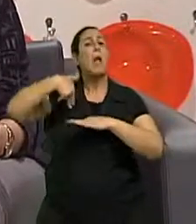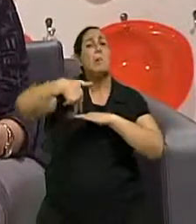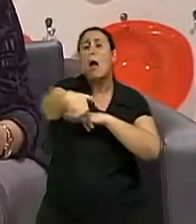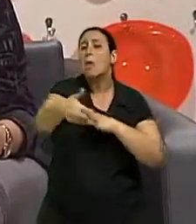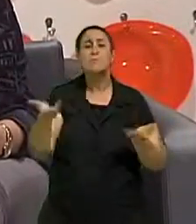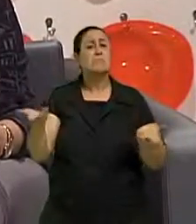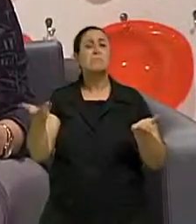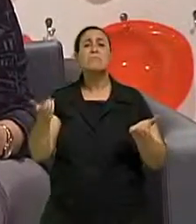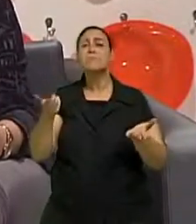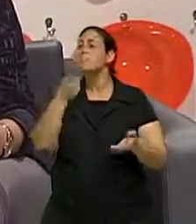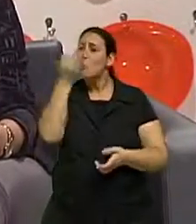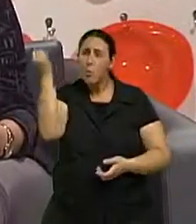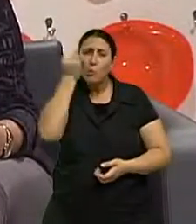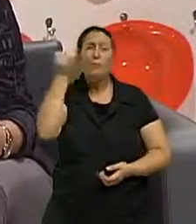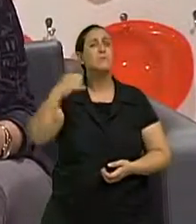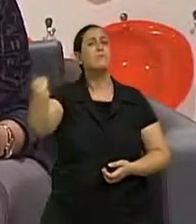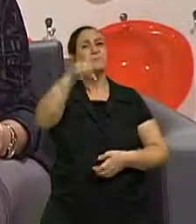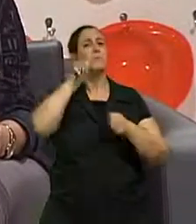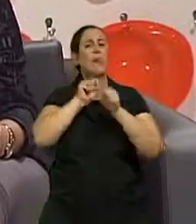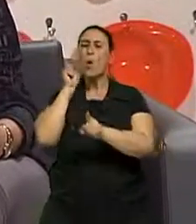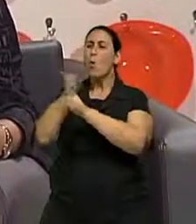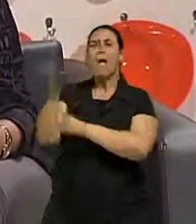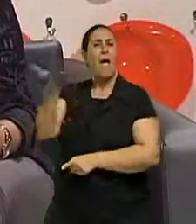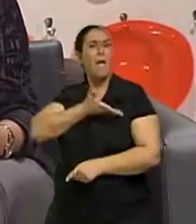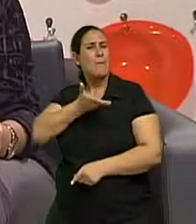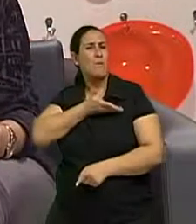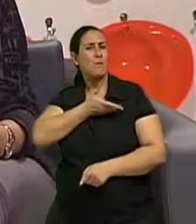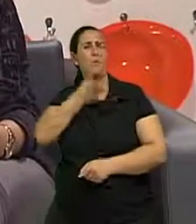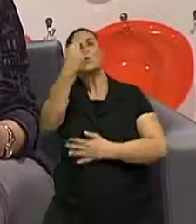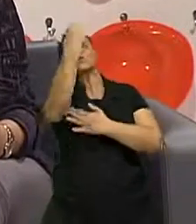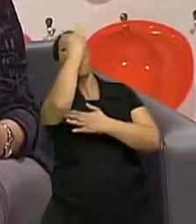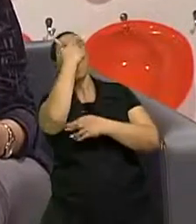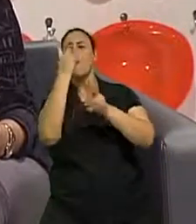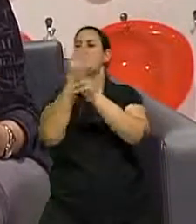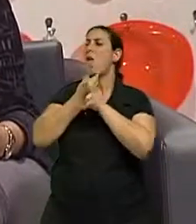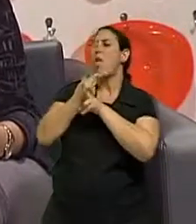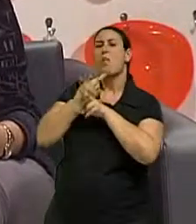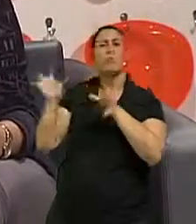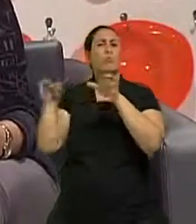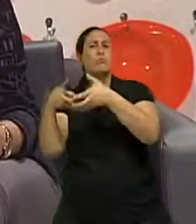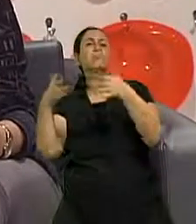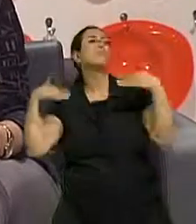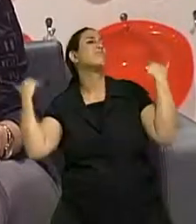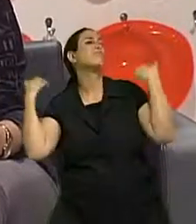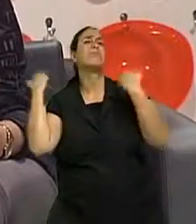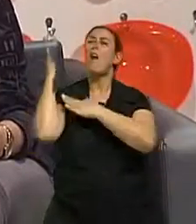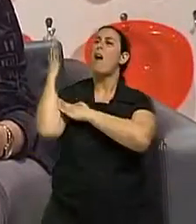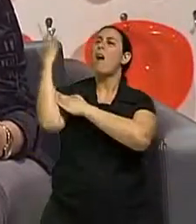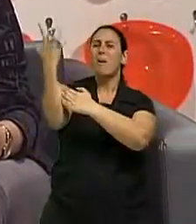que não custa nada. É fundamental. Se encontra os amigos, se sente o solo, o vento, se vê a paisagem. É